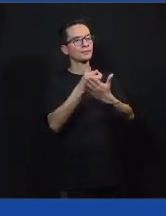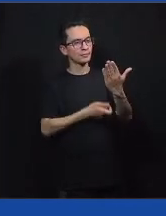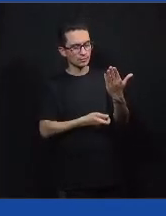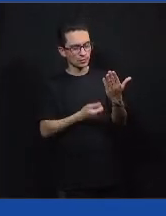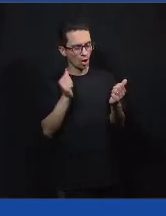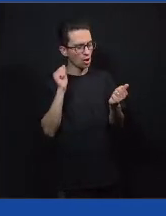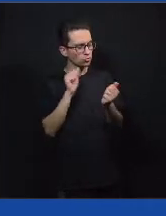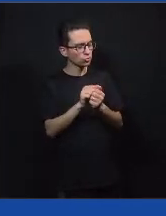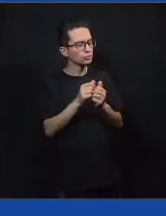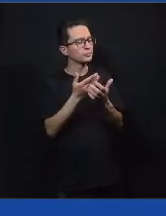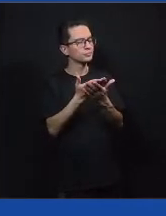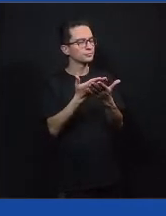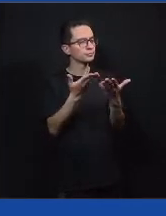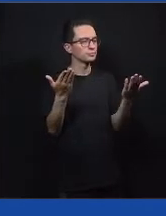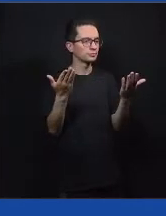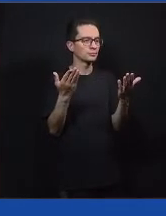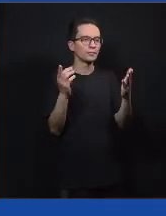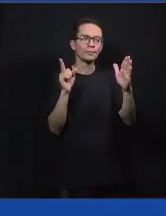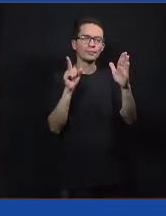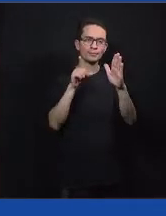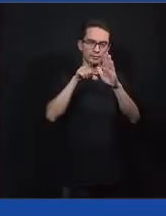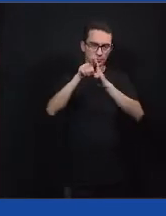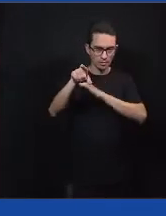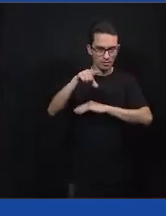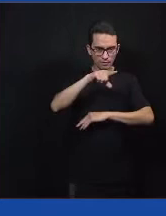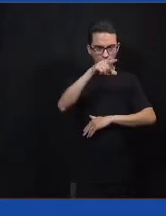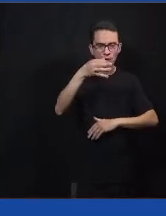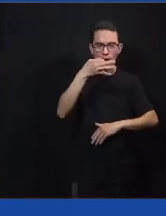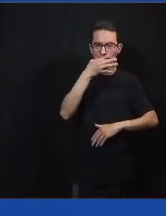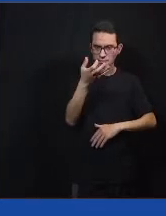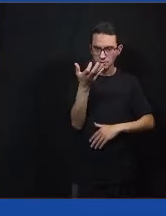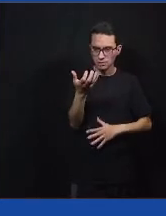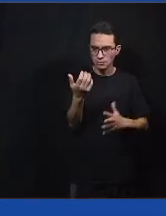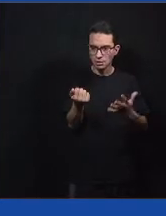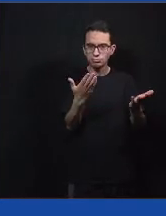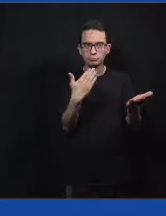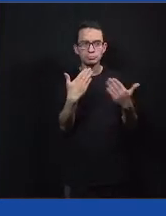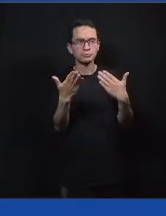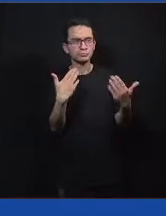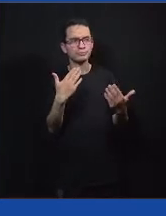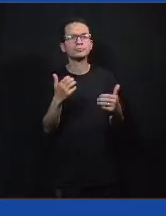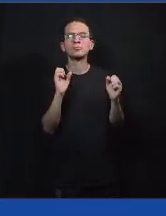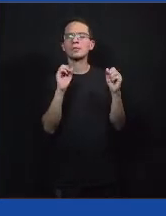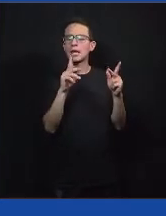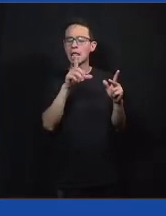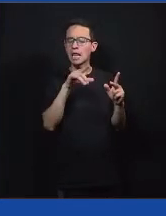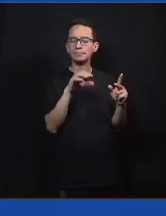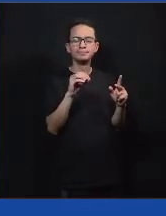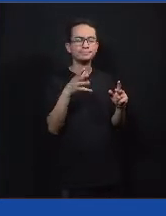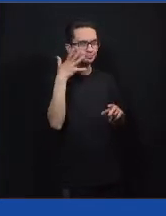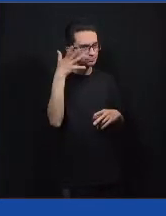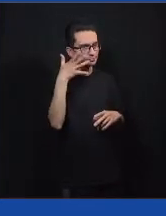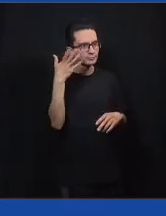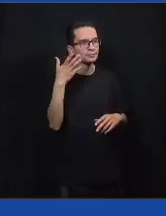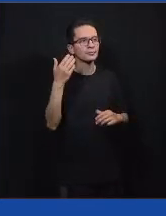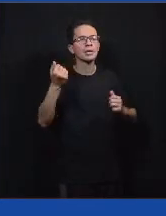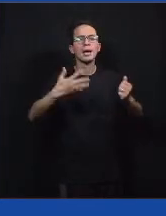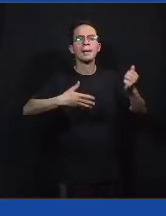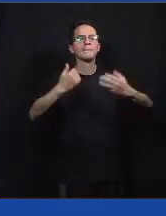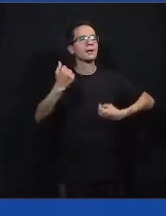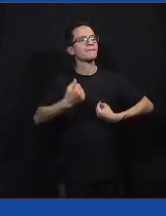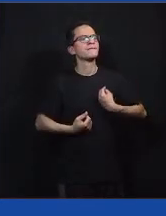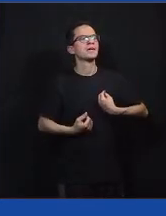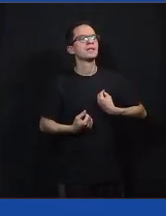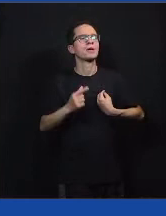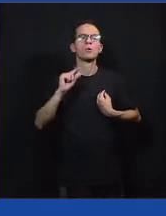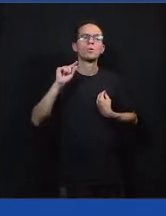Léo, quer contar melhor essa parte? Vamos lá, pessoal. Então, a gente vai começar aqui uma vivência, que é mais ou menos o que